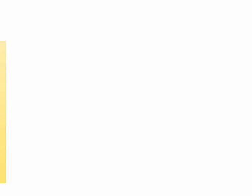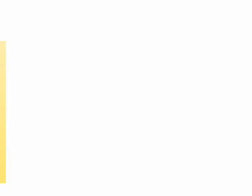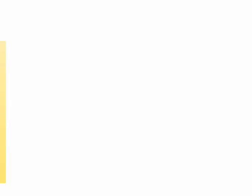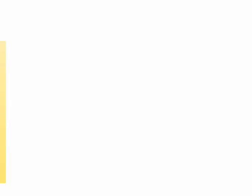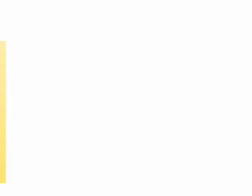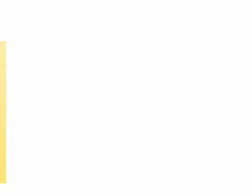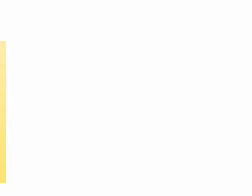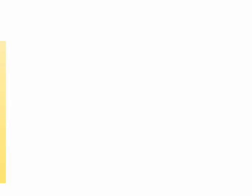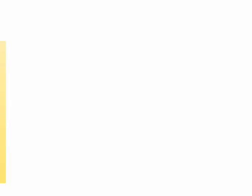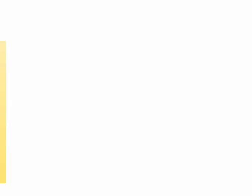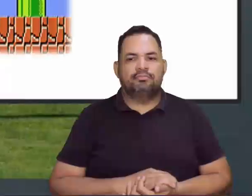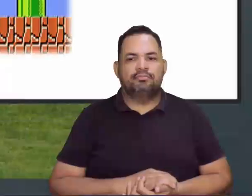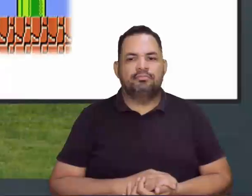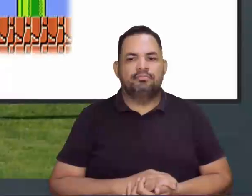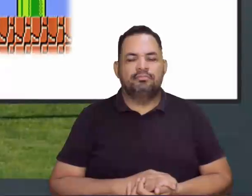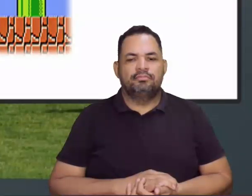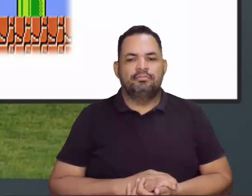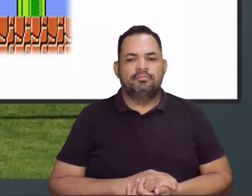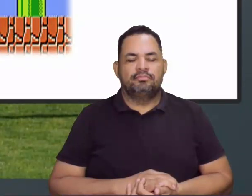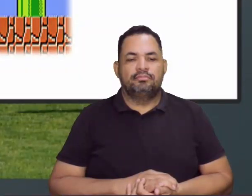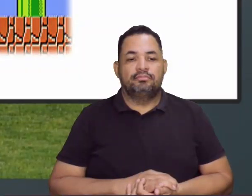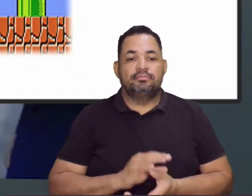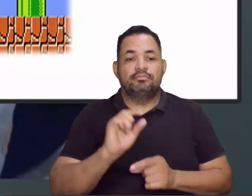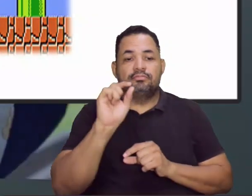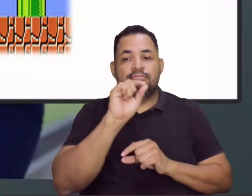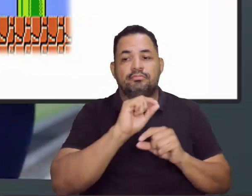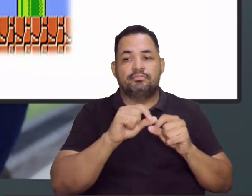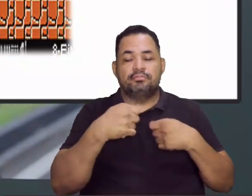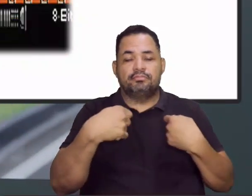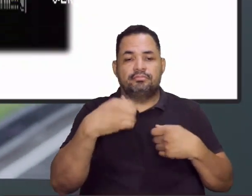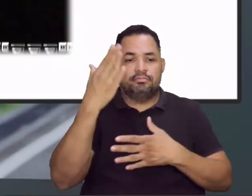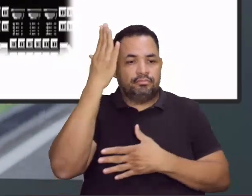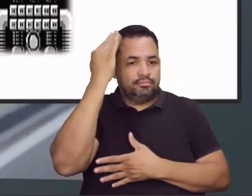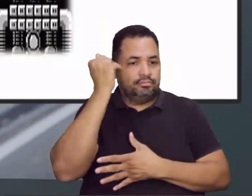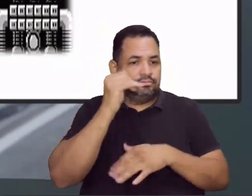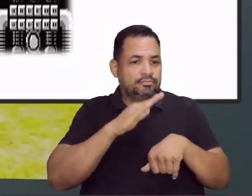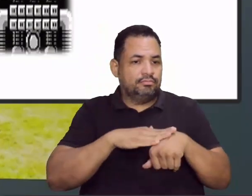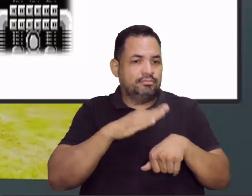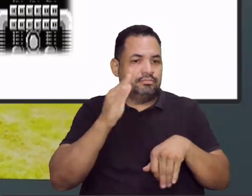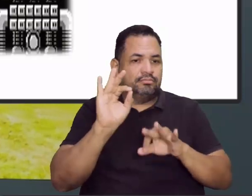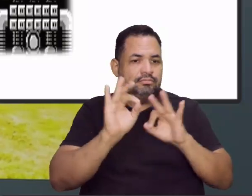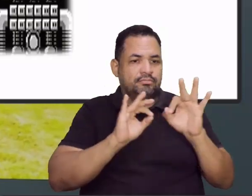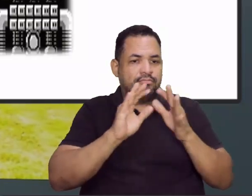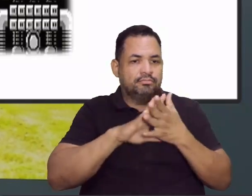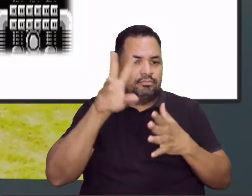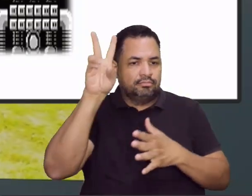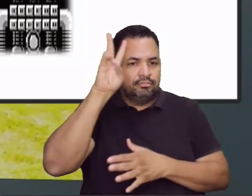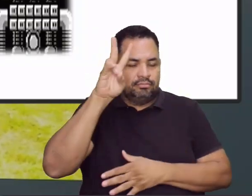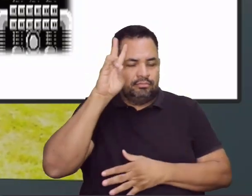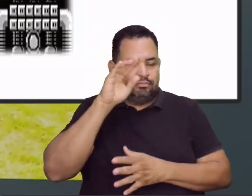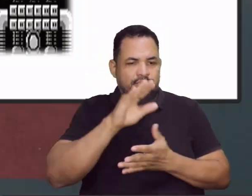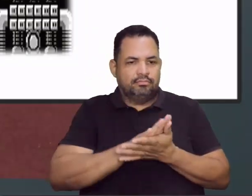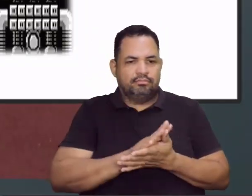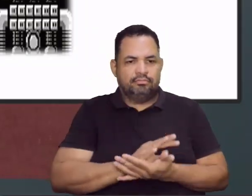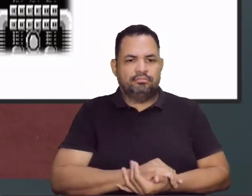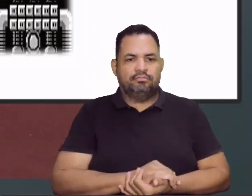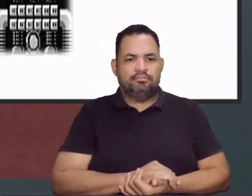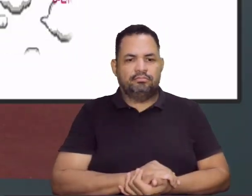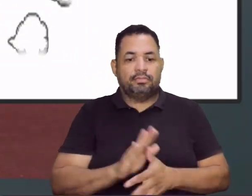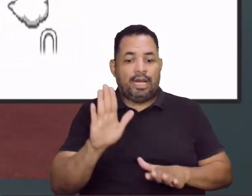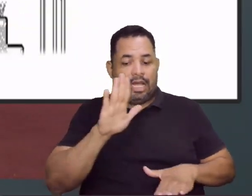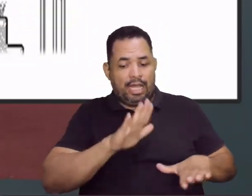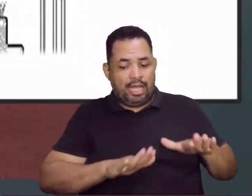mescla aí, tá? Um misto. E aí, o que a gente precisa saber um pouco mais sobre a questão da história dos jogos? Talvez você